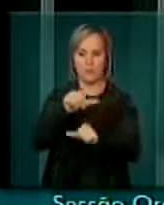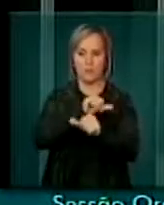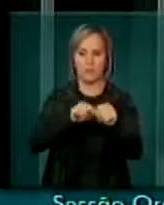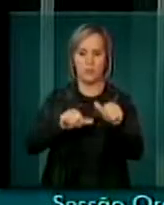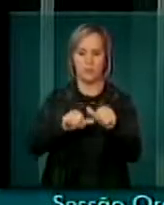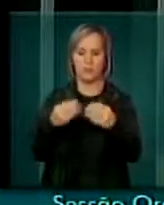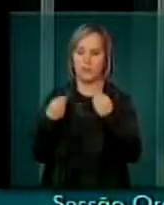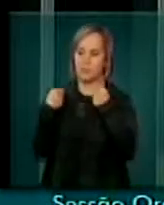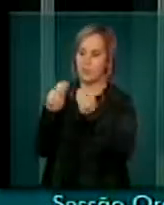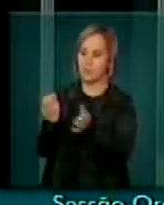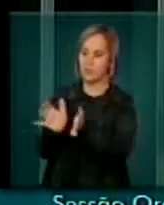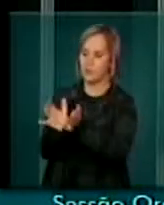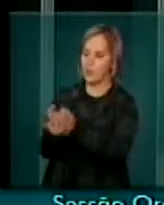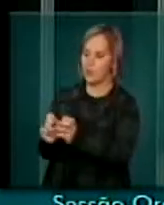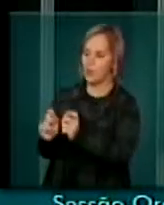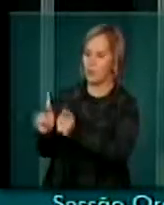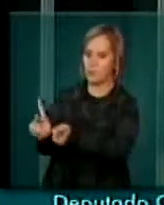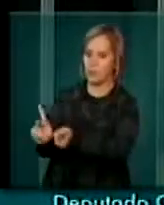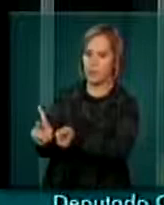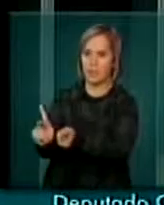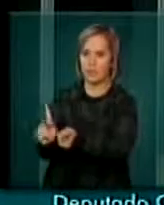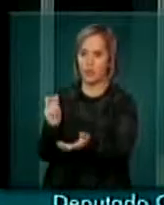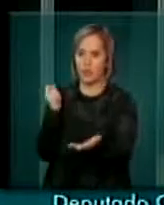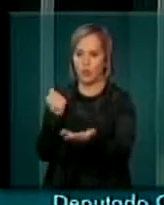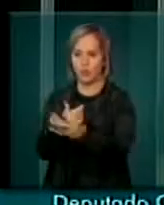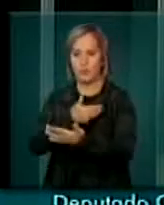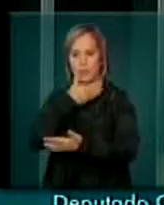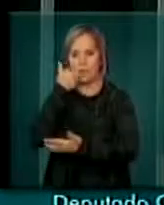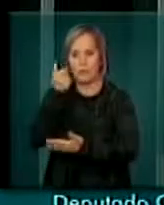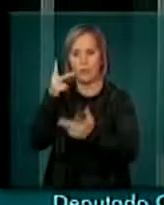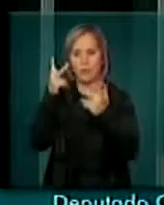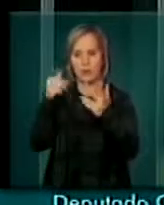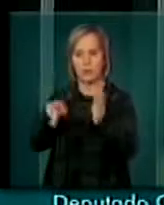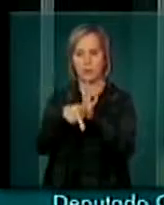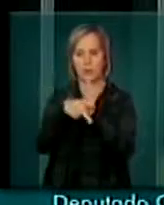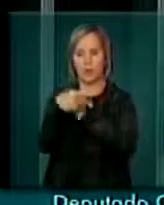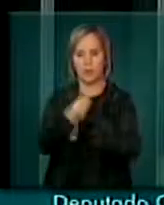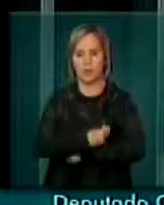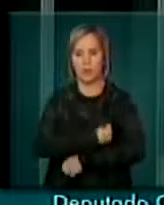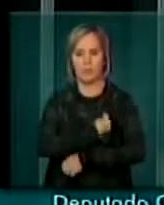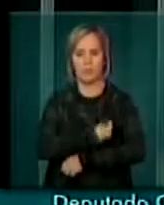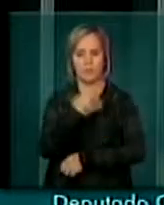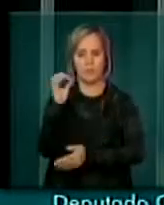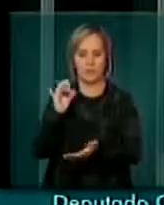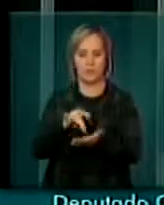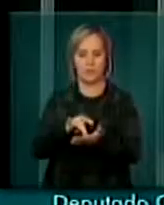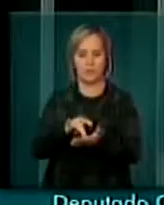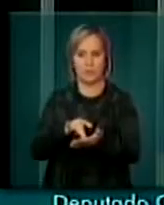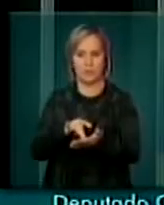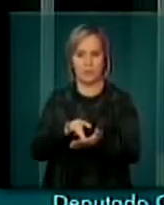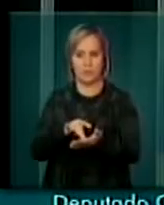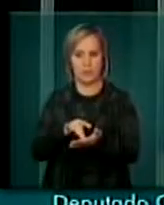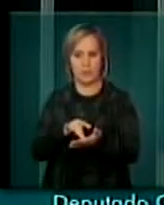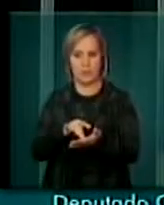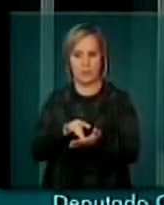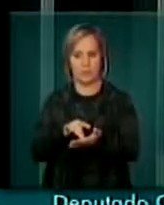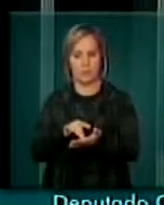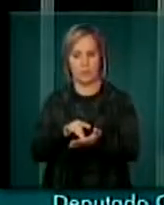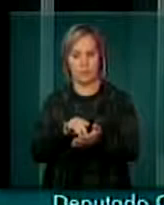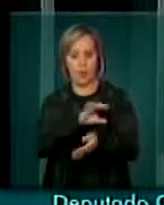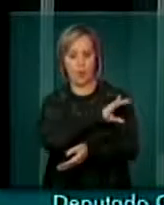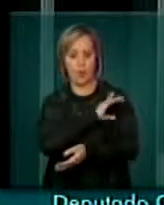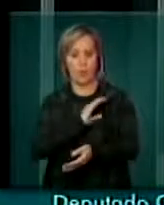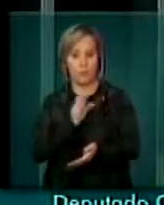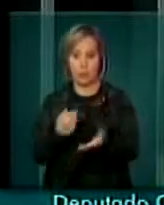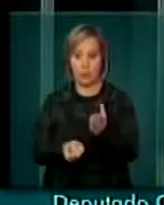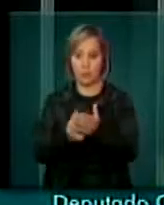garantindo ao aposentado um poder de compra mais condizente com a sua realidade. Tenho certeza que a taxação do inativo ela é inconstitucional, a comissão